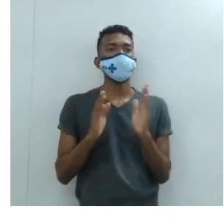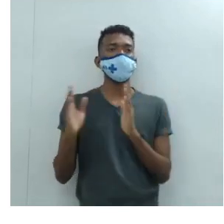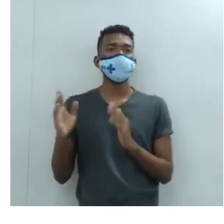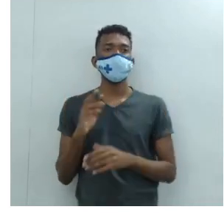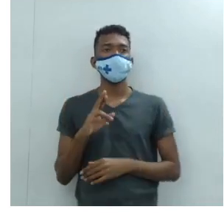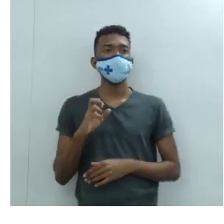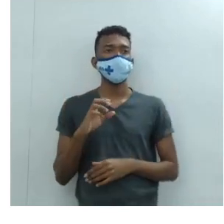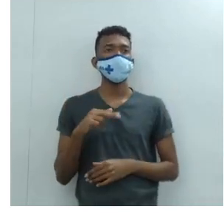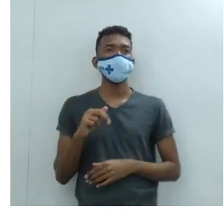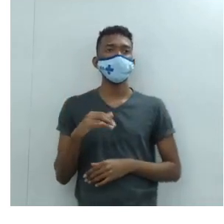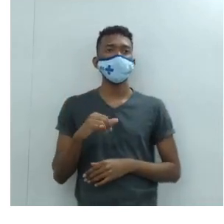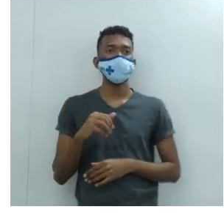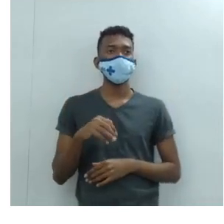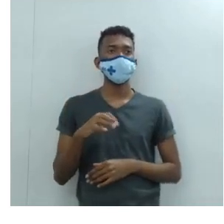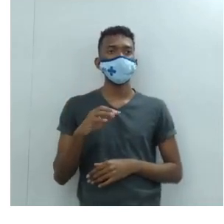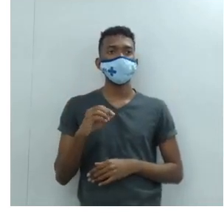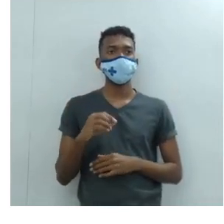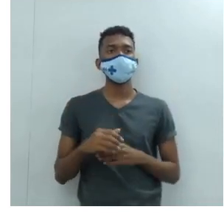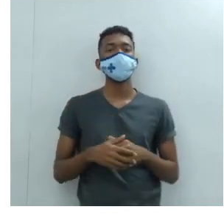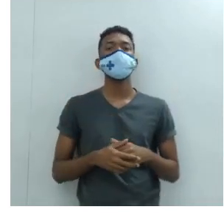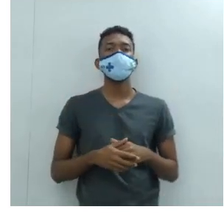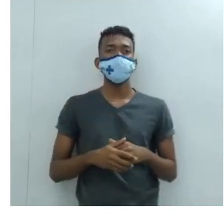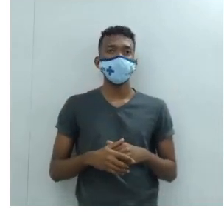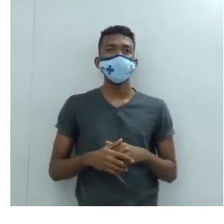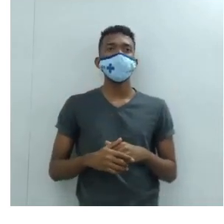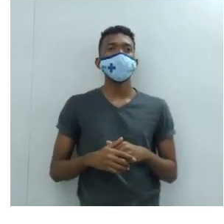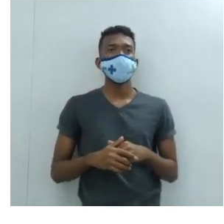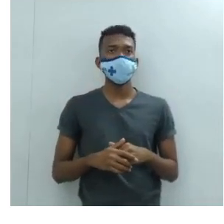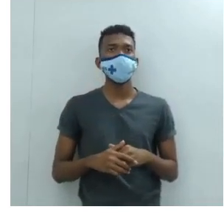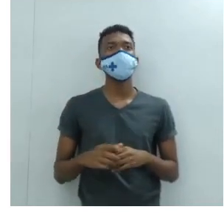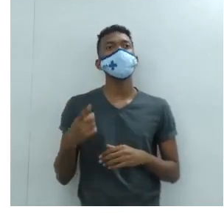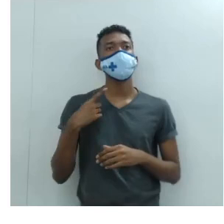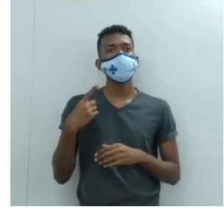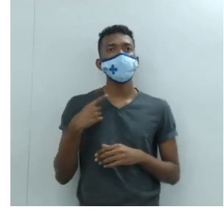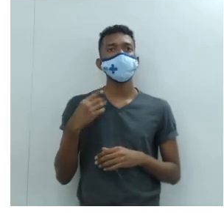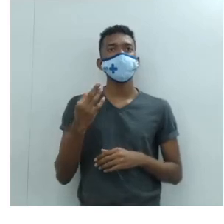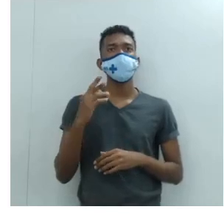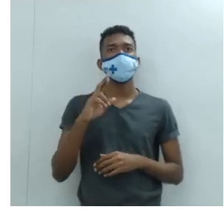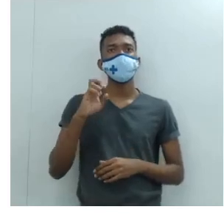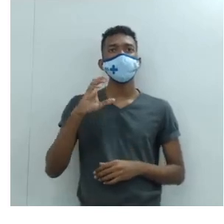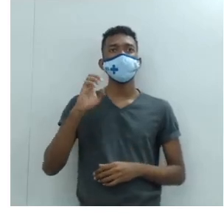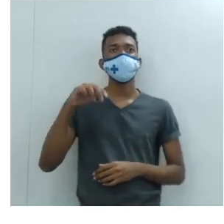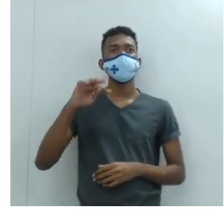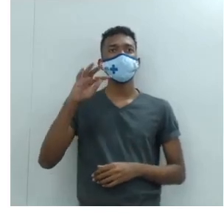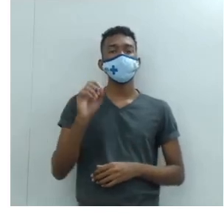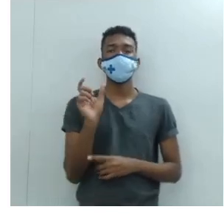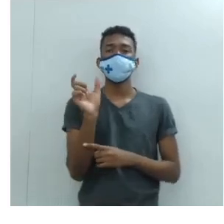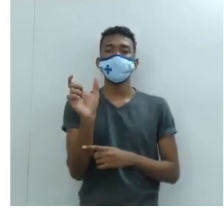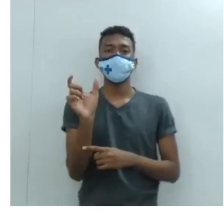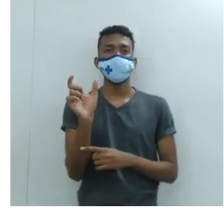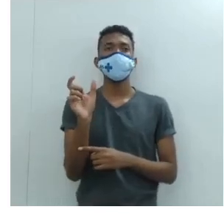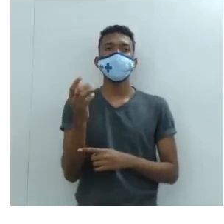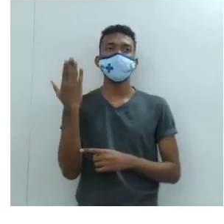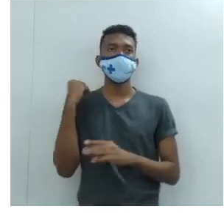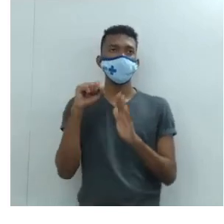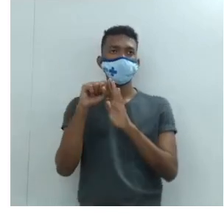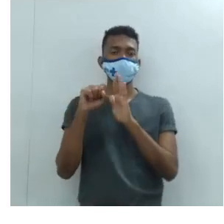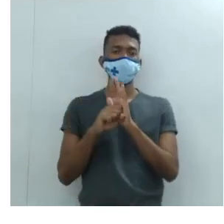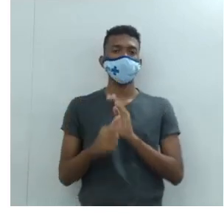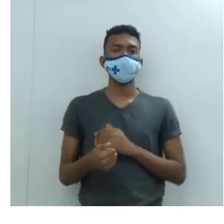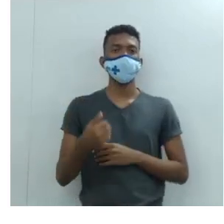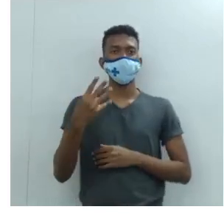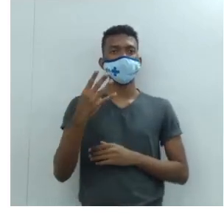Faz o renascimento. Então eu tenho o trecento no século XIV,